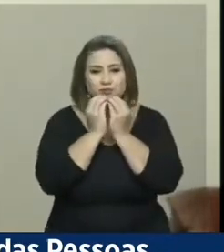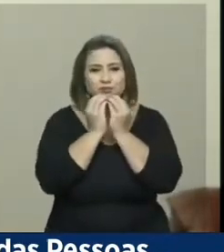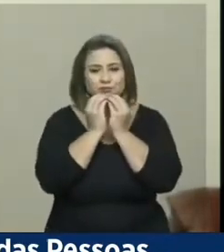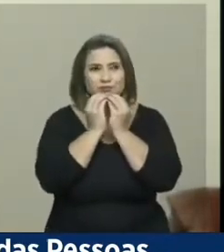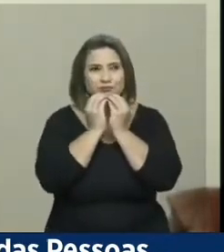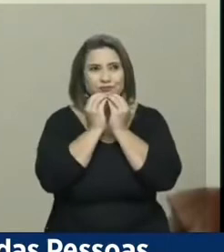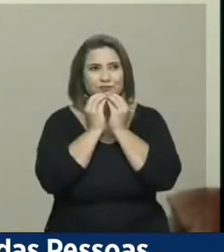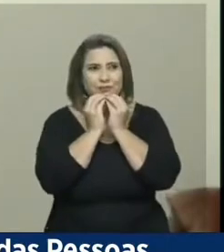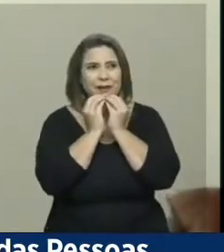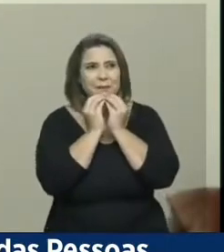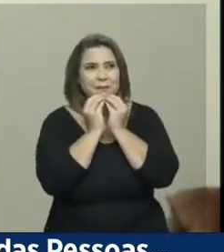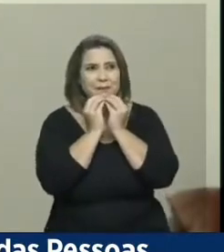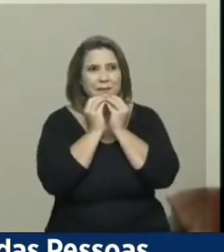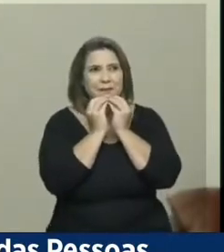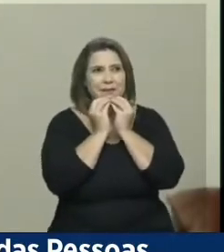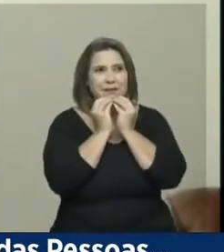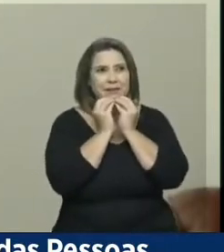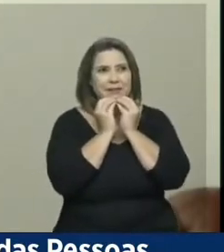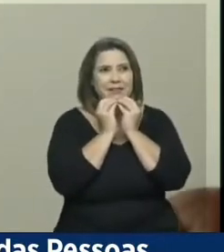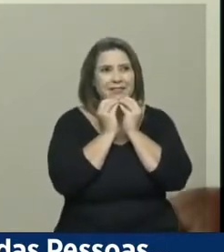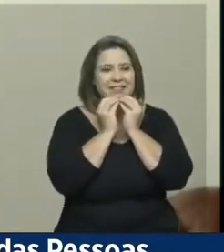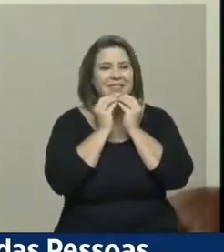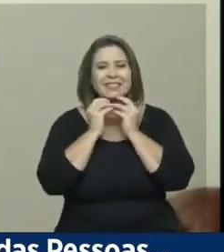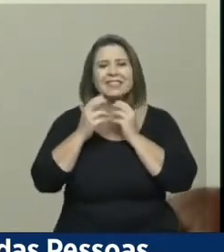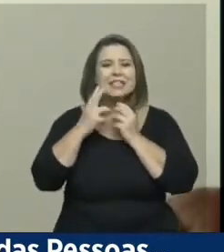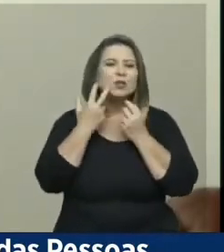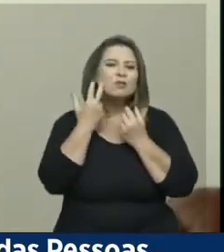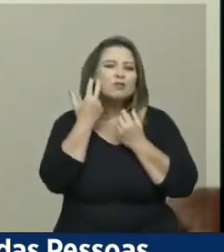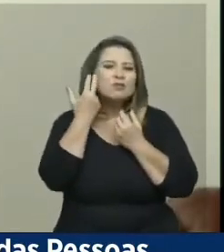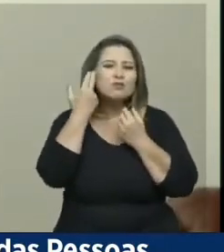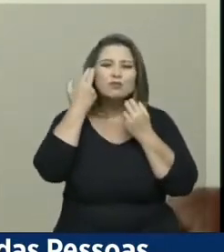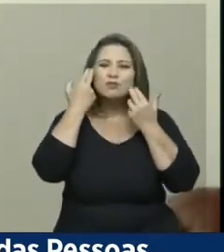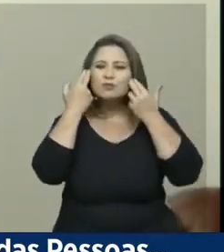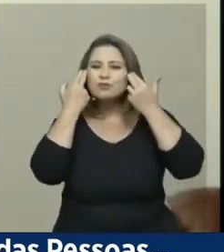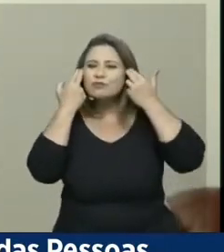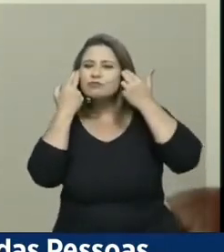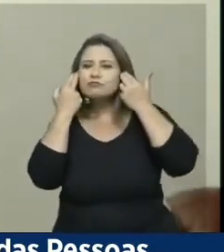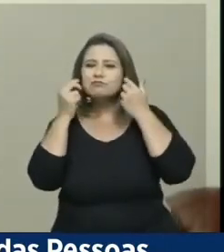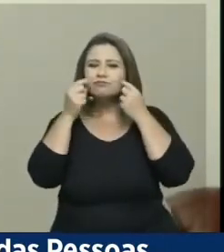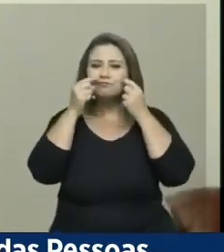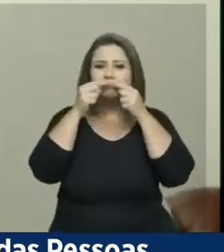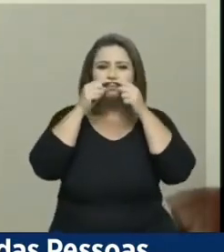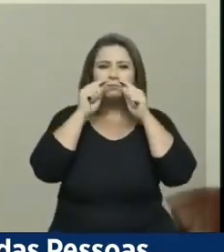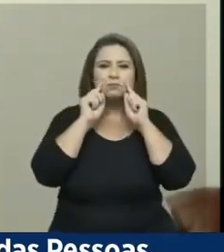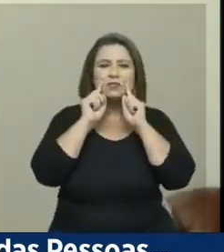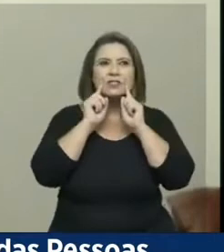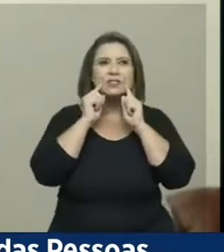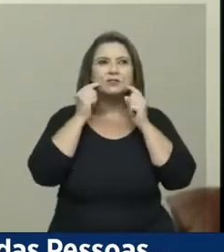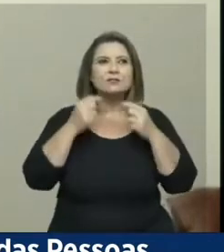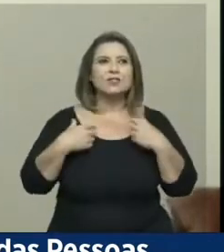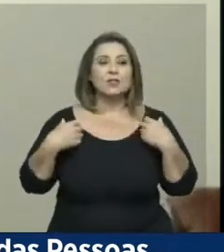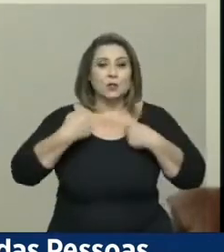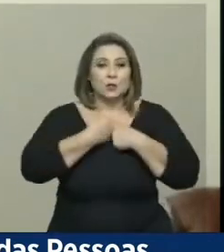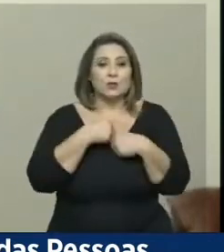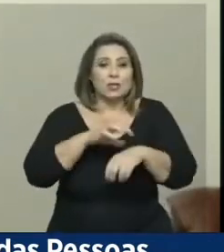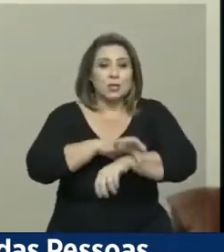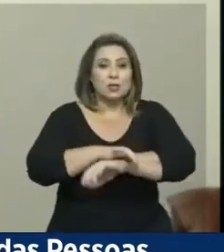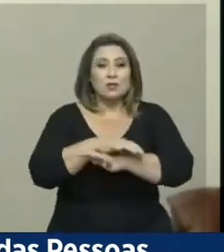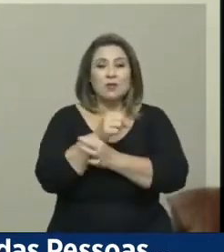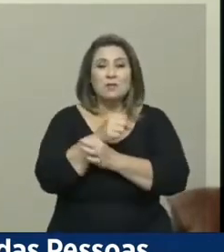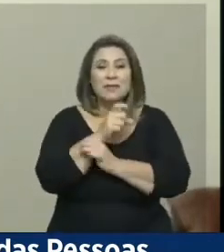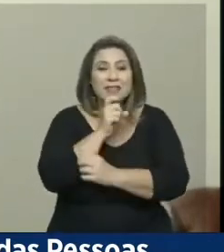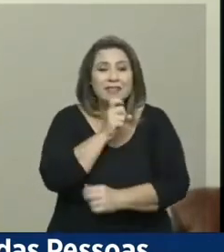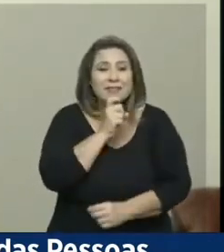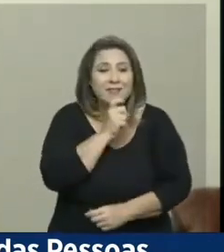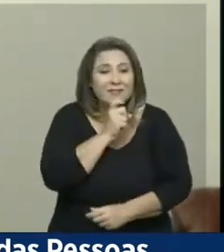bastante desenhada, e estou usando um blusão aqui que está frio, eu no sul,